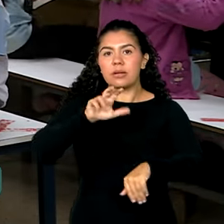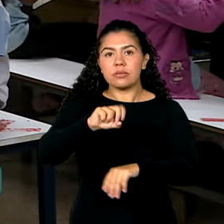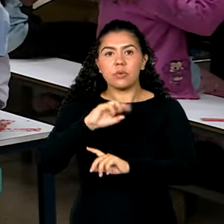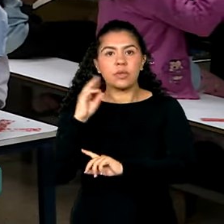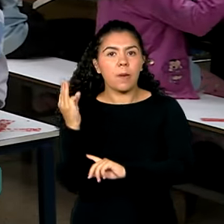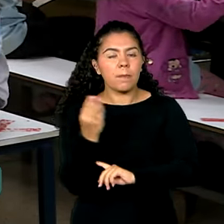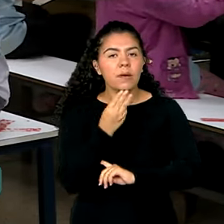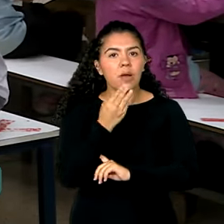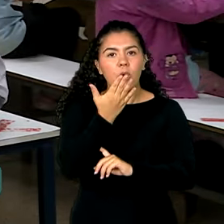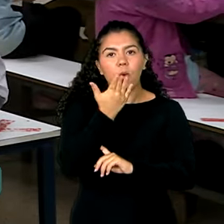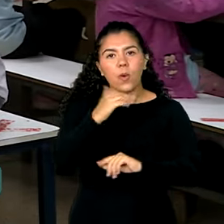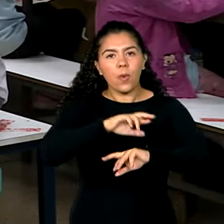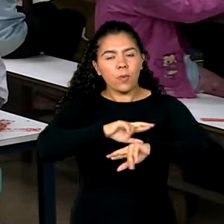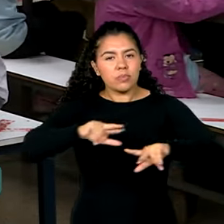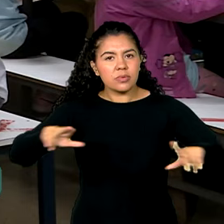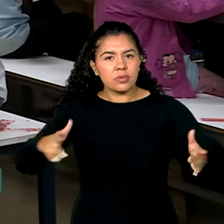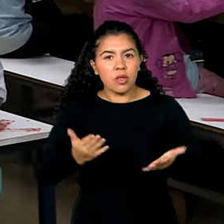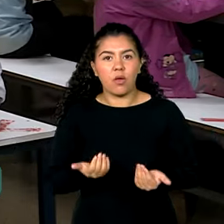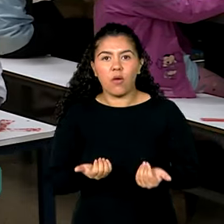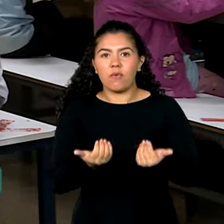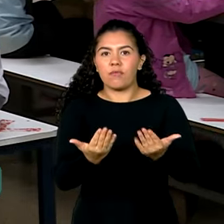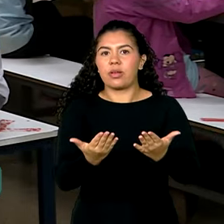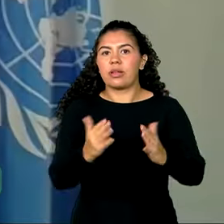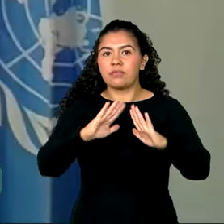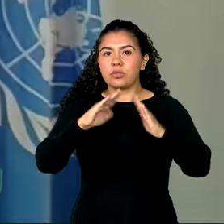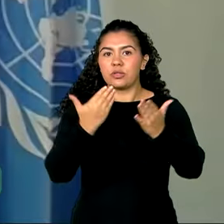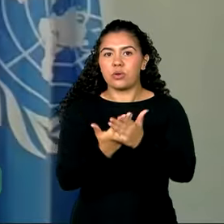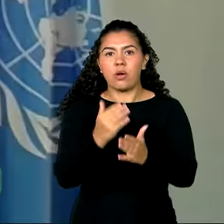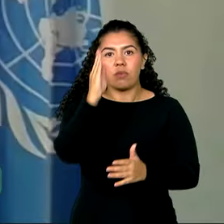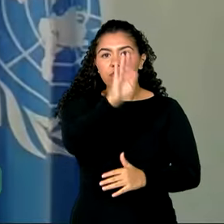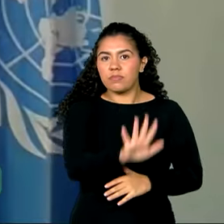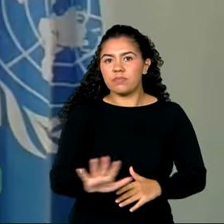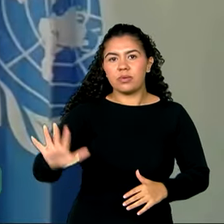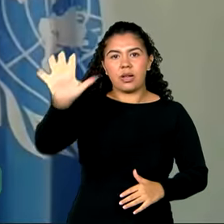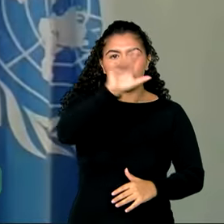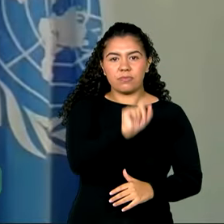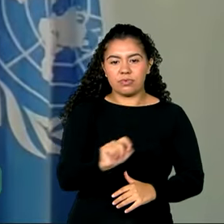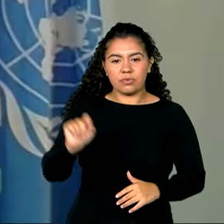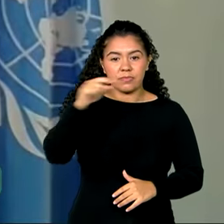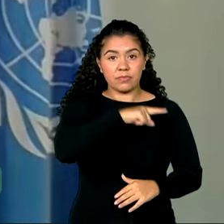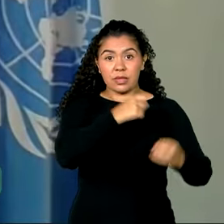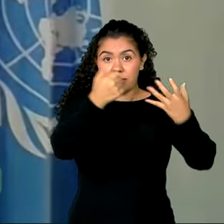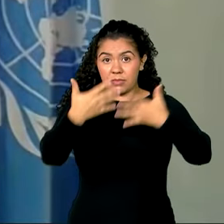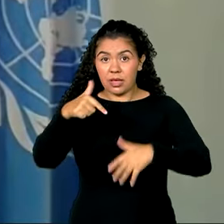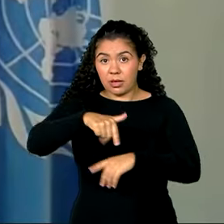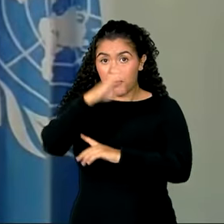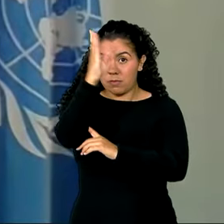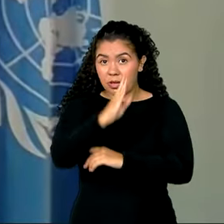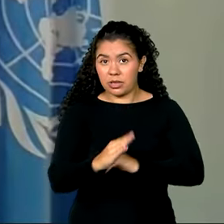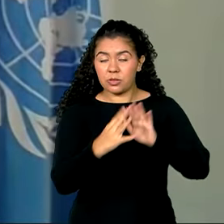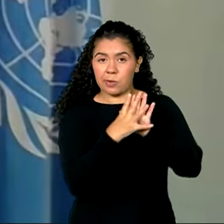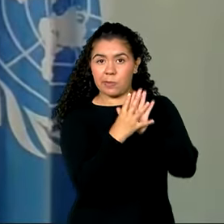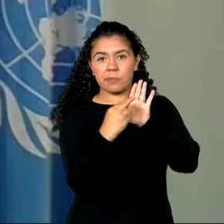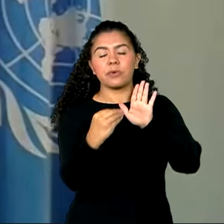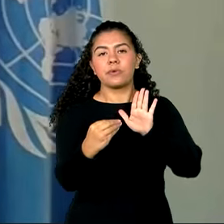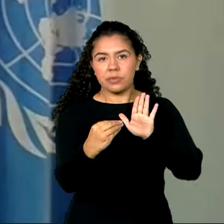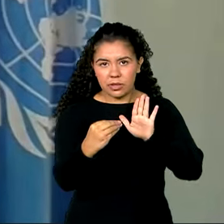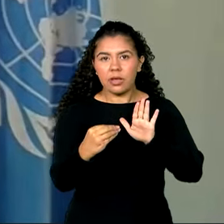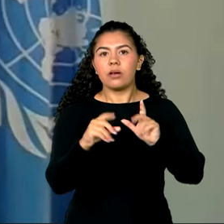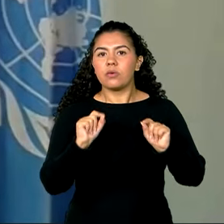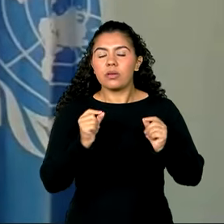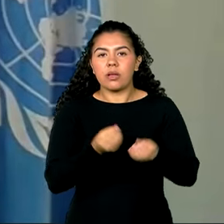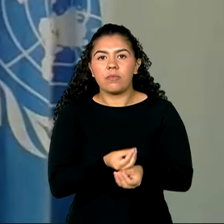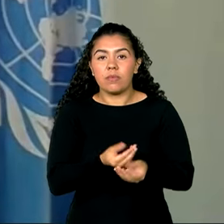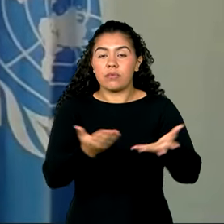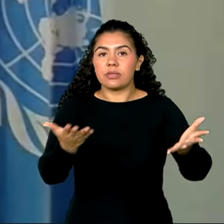refeições são oferecidas nas escolas de todo o país. O Brasil dá um grande exemplo de realmente universalizar a alimentação